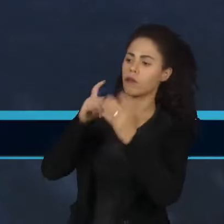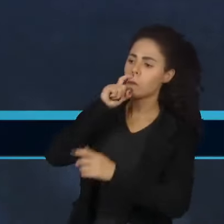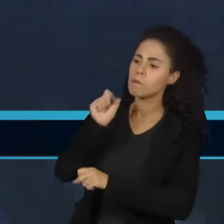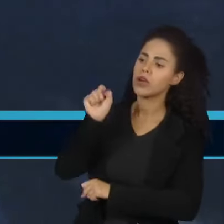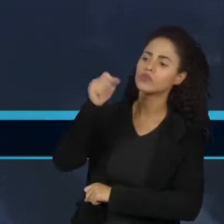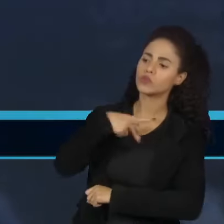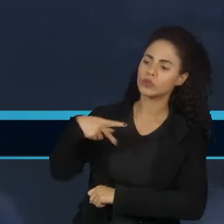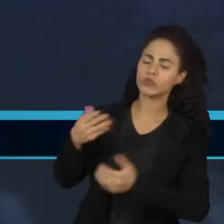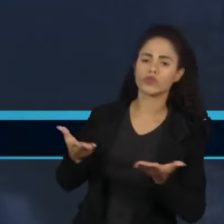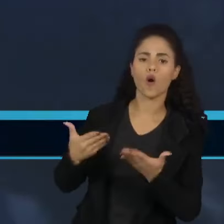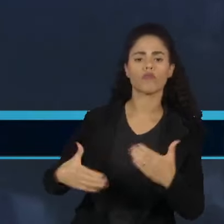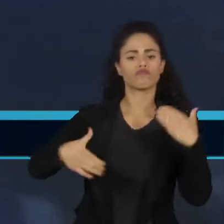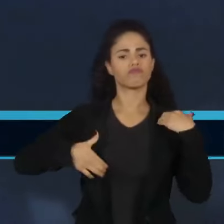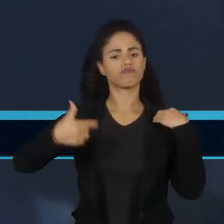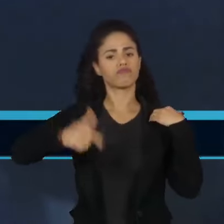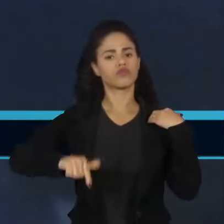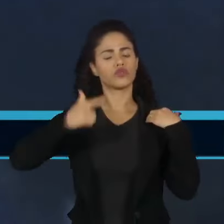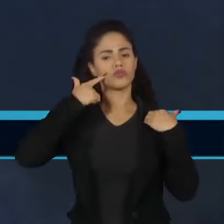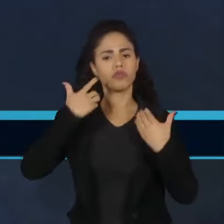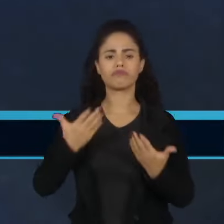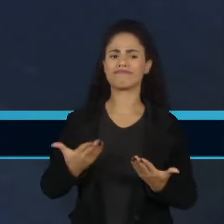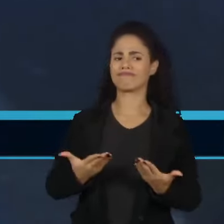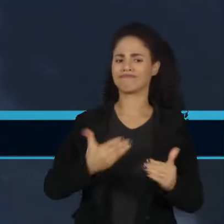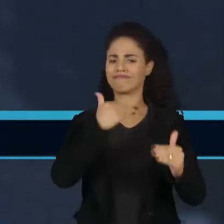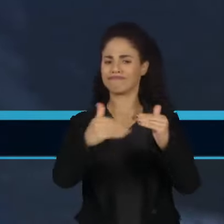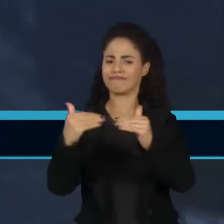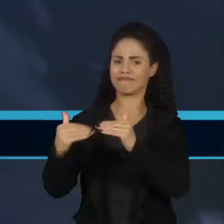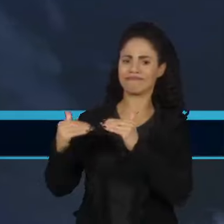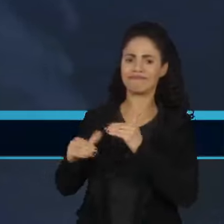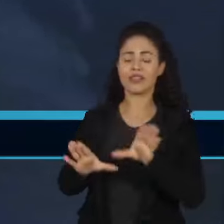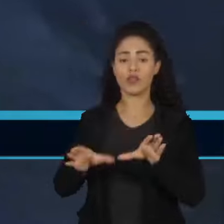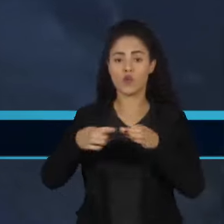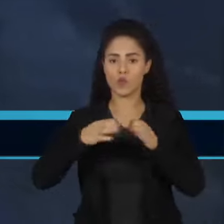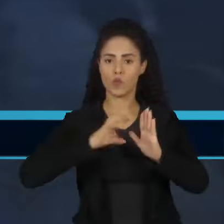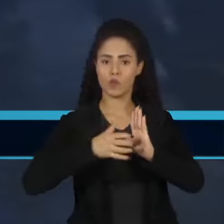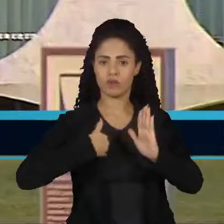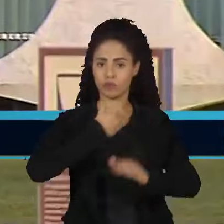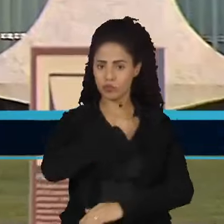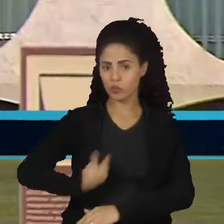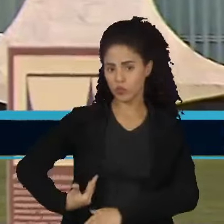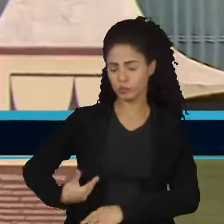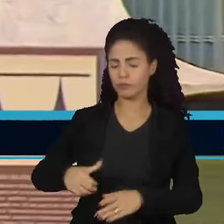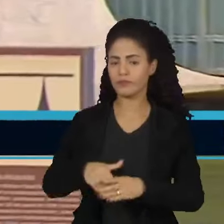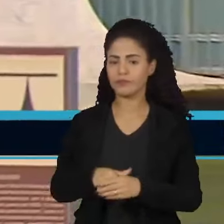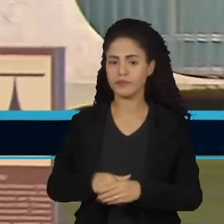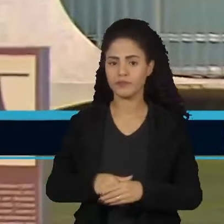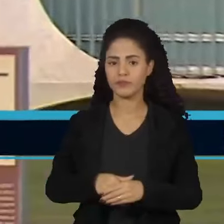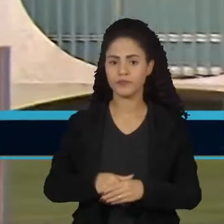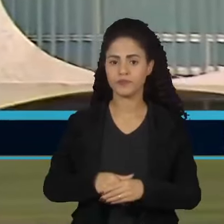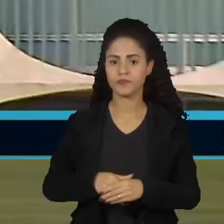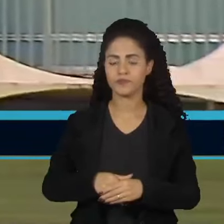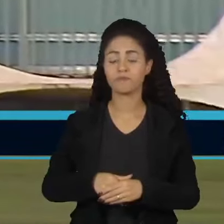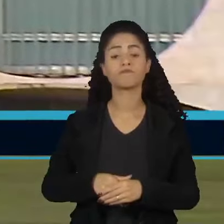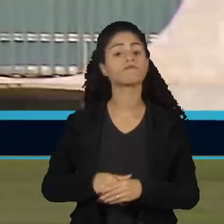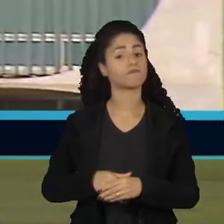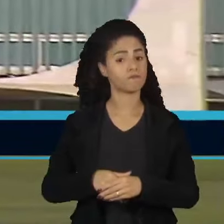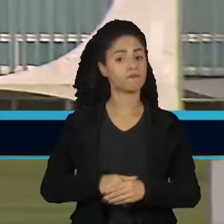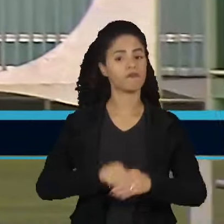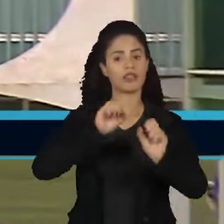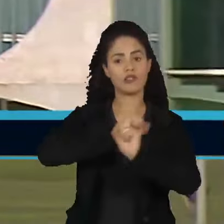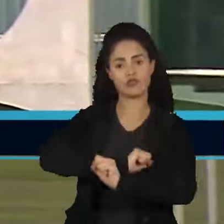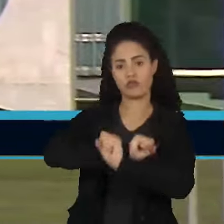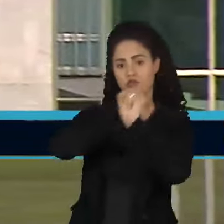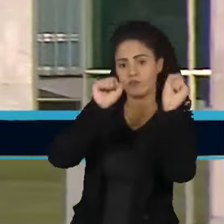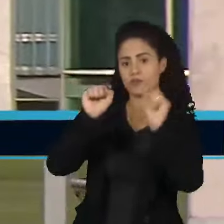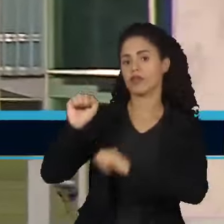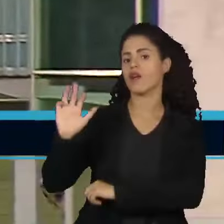como presidente reeleito, tem criado discordâncias dentro e fora do governo. Pela manhã, Lula